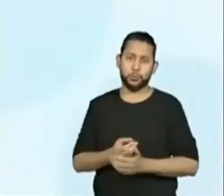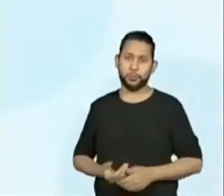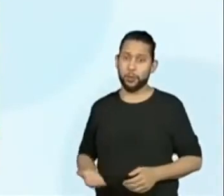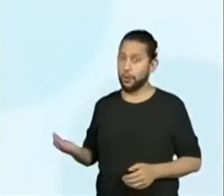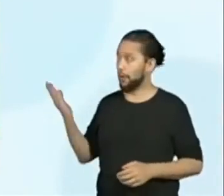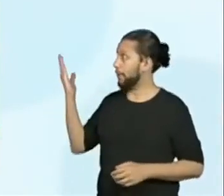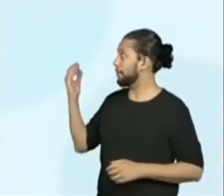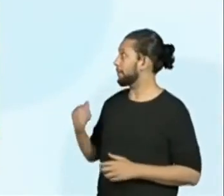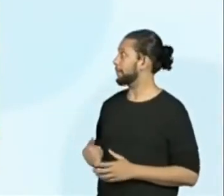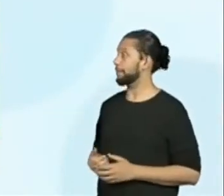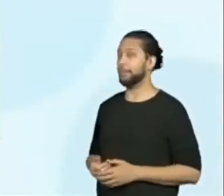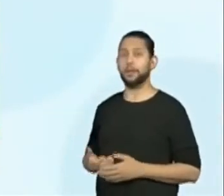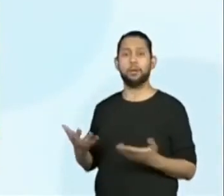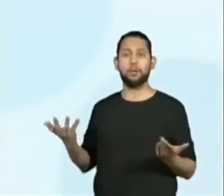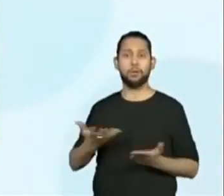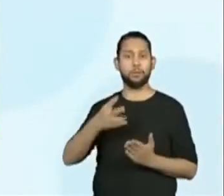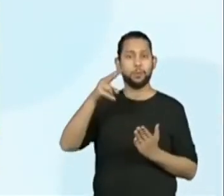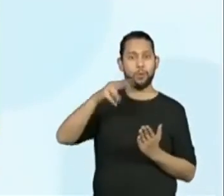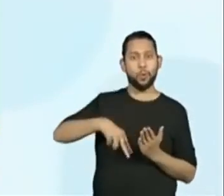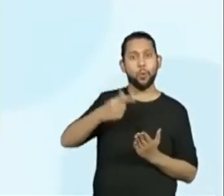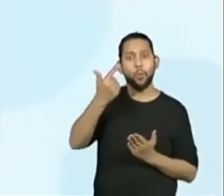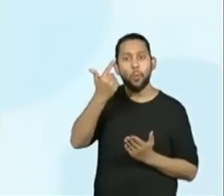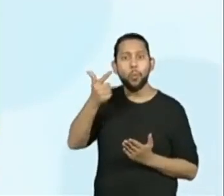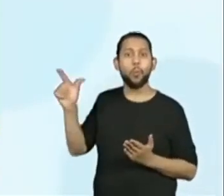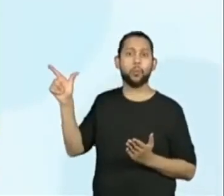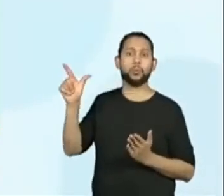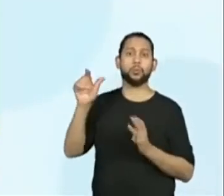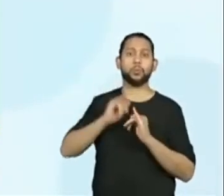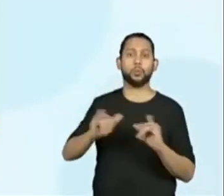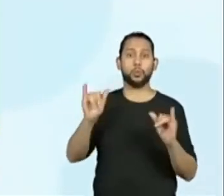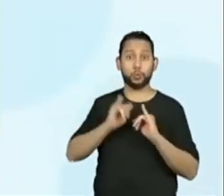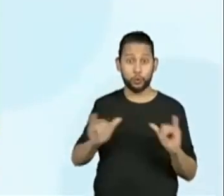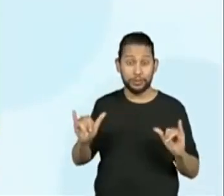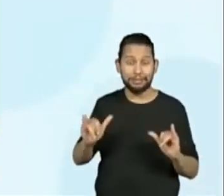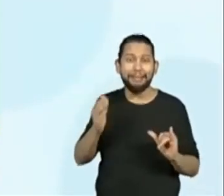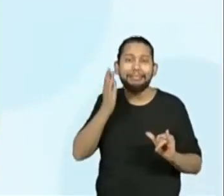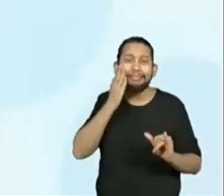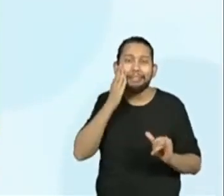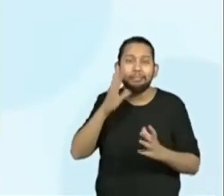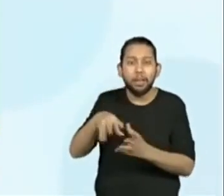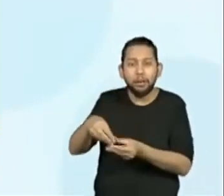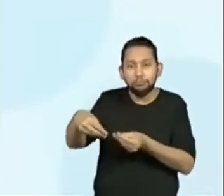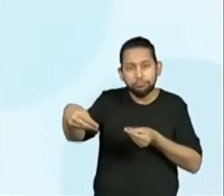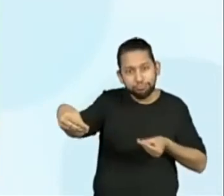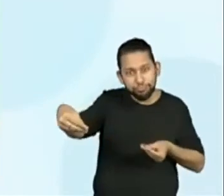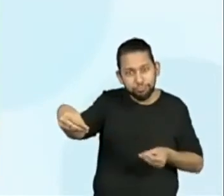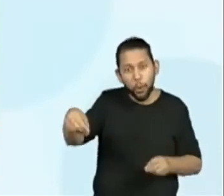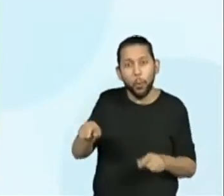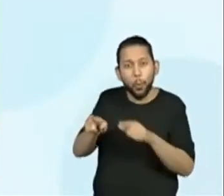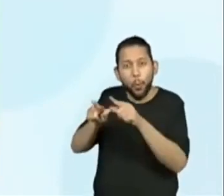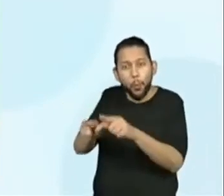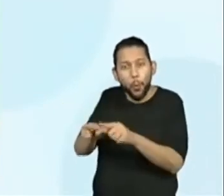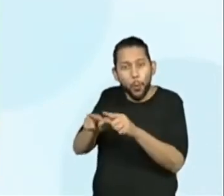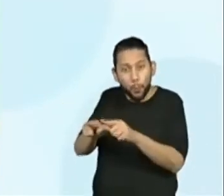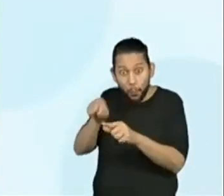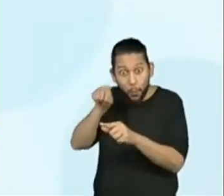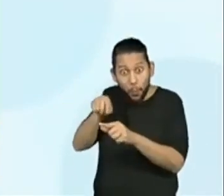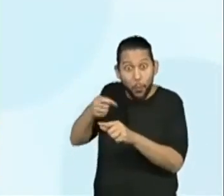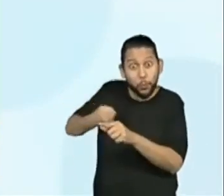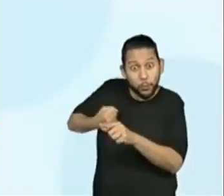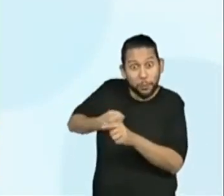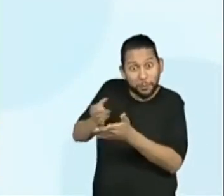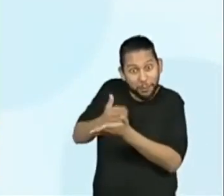outras notícias e observar a característica referente ao olho, que nós tivemos uma aula aí falando sobre essa